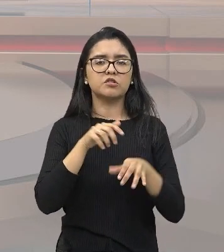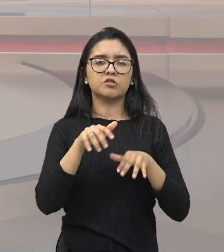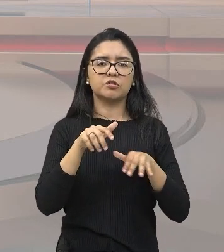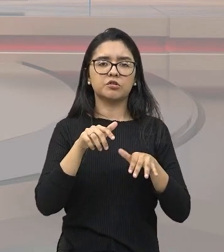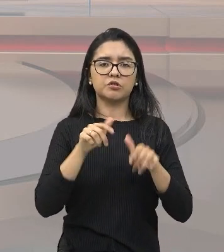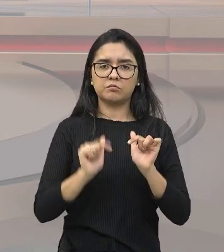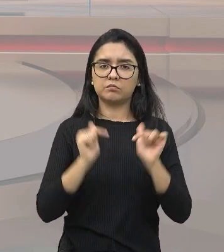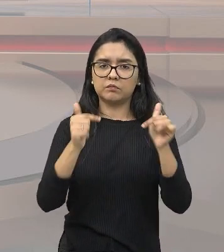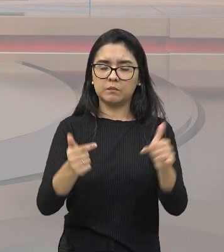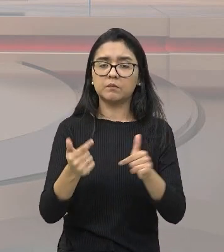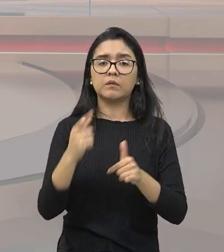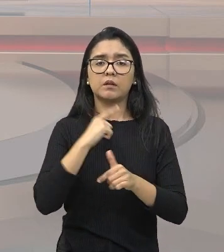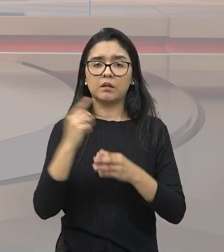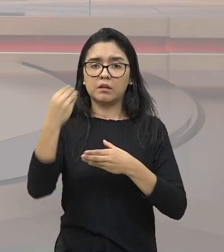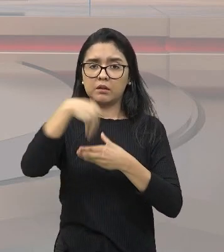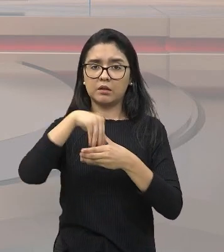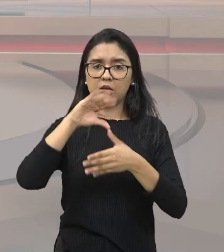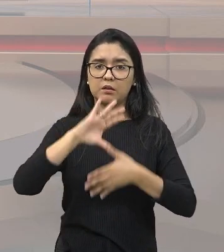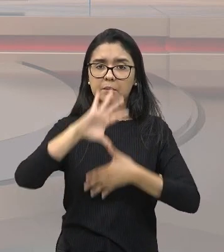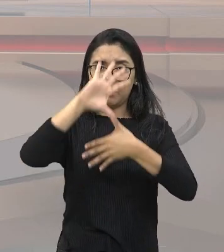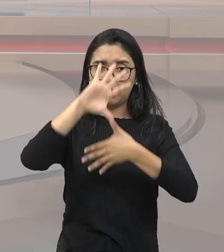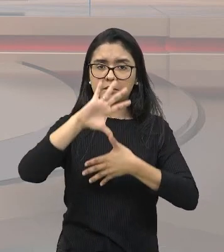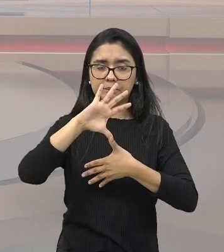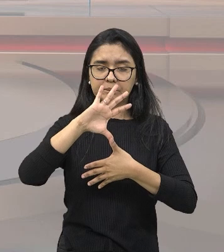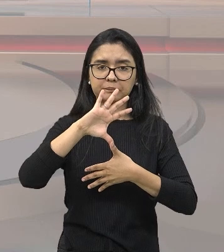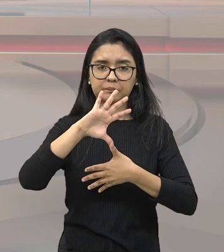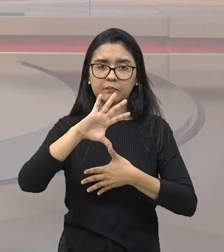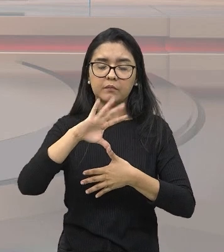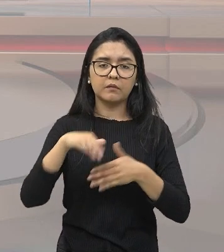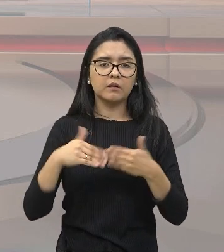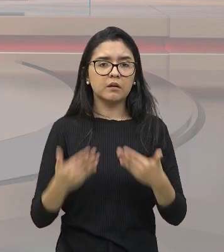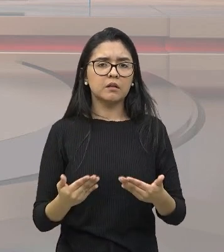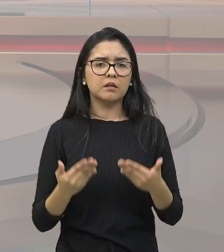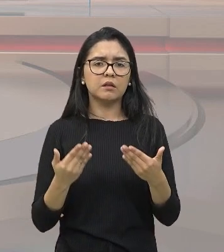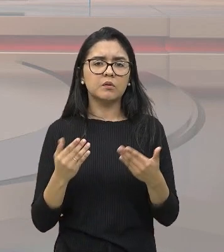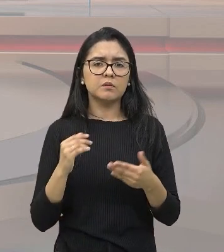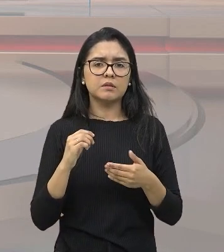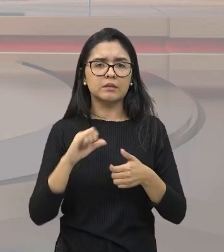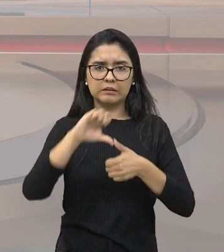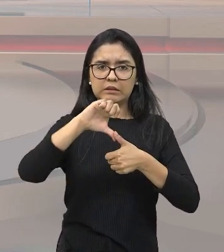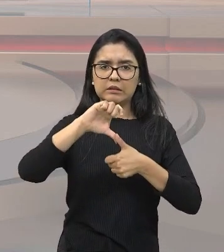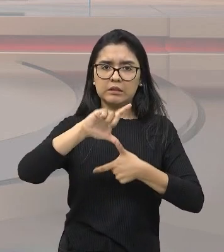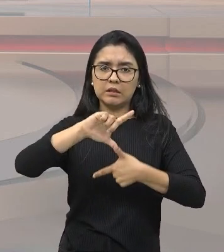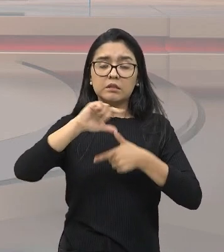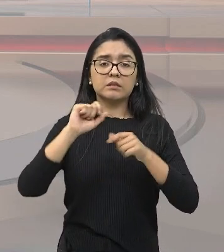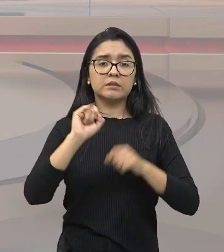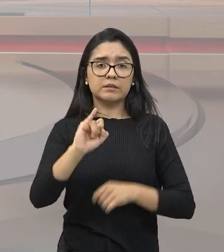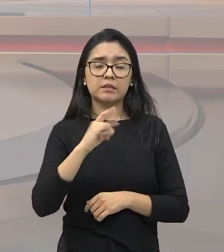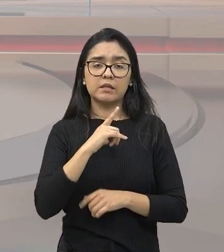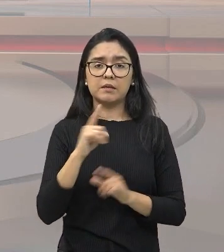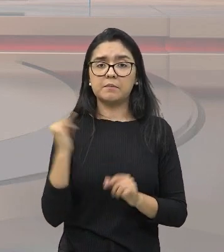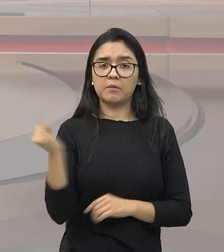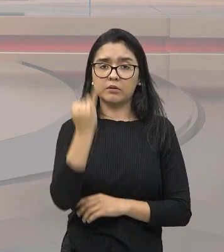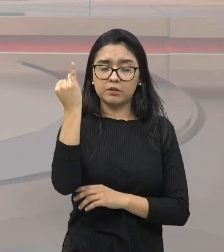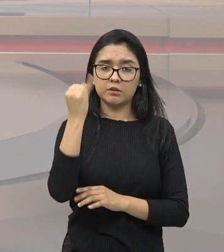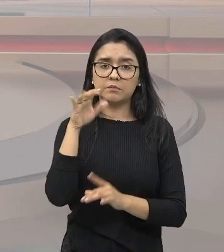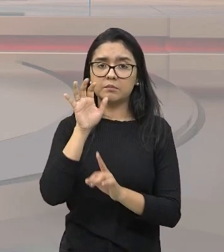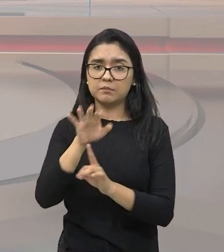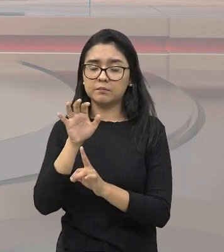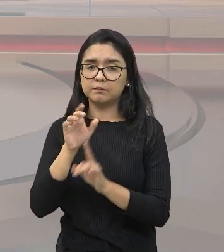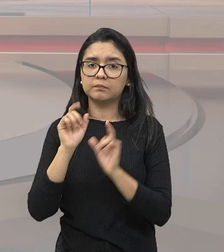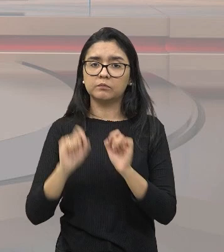presentes também na América Latina. Se eles foram importantes para o processo de independência dos Estados Unidos,